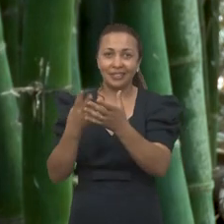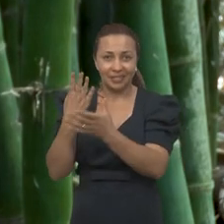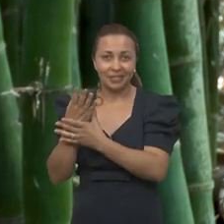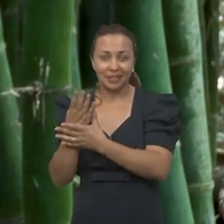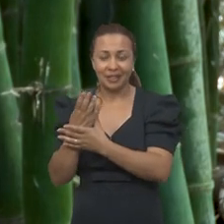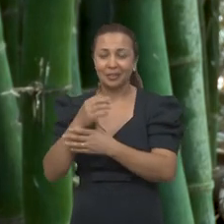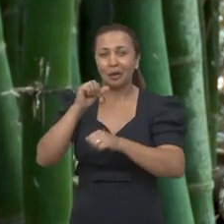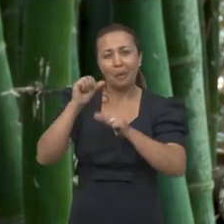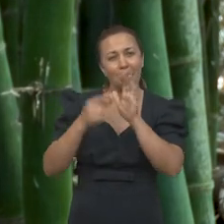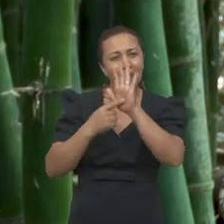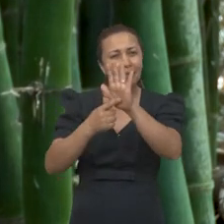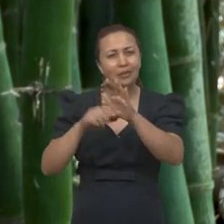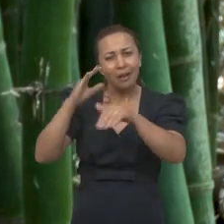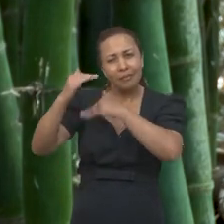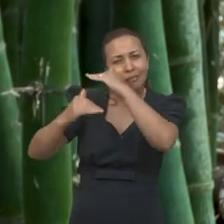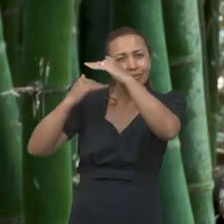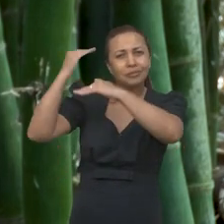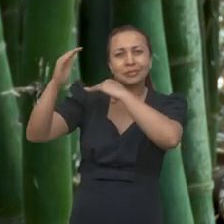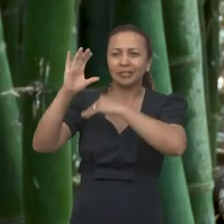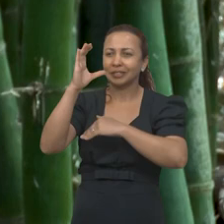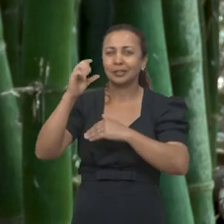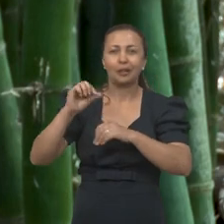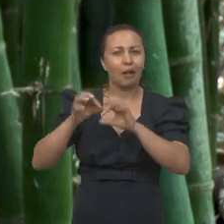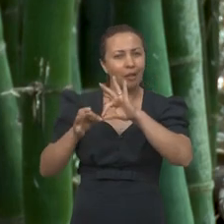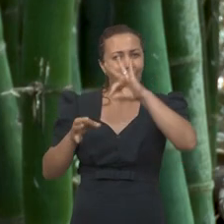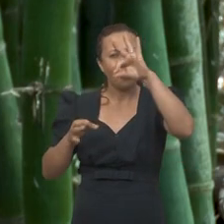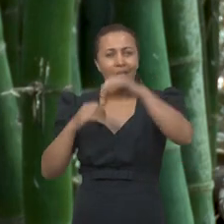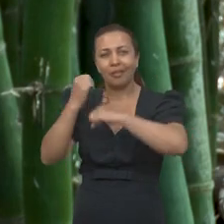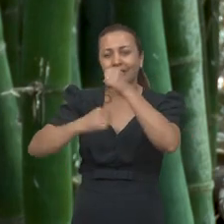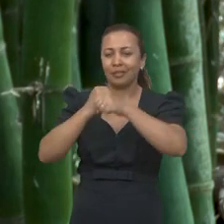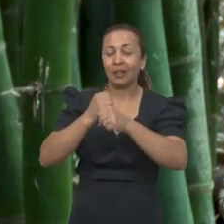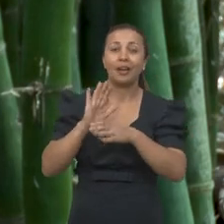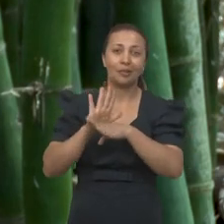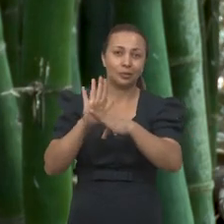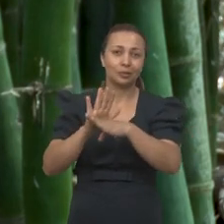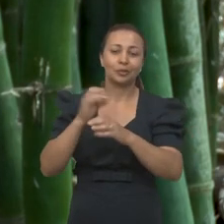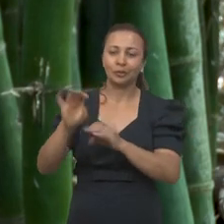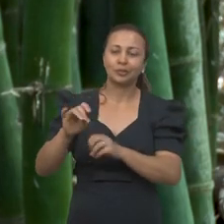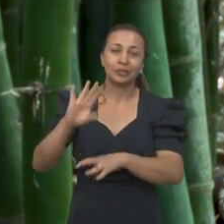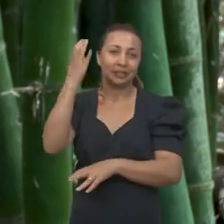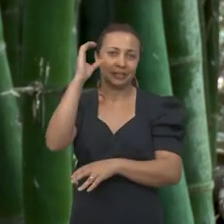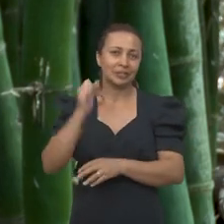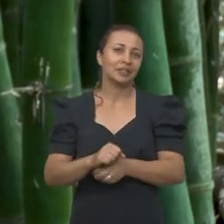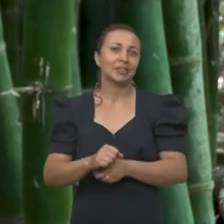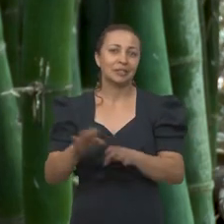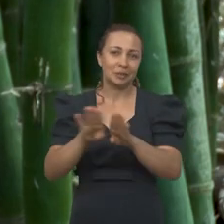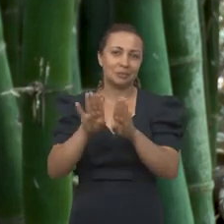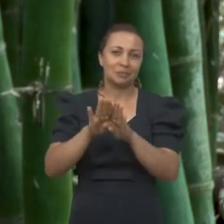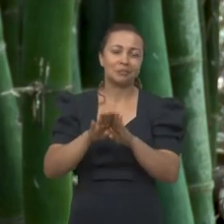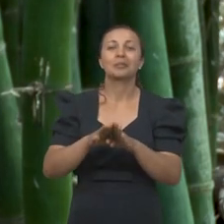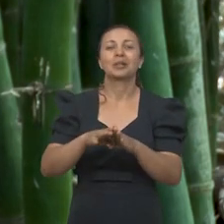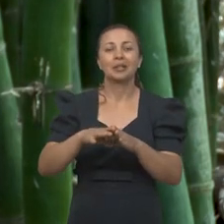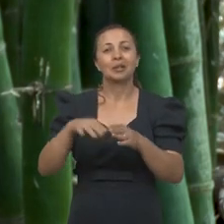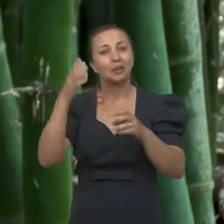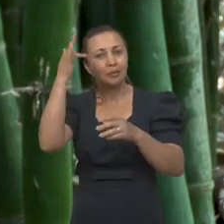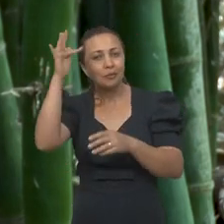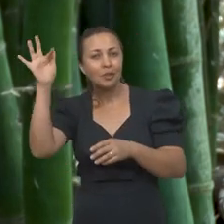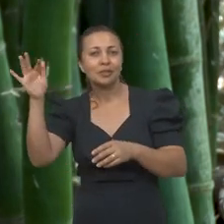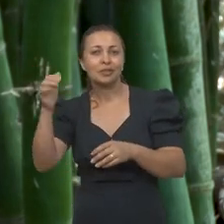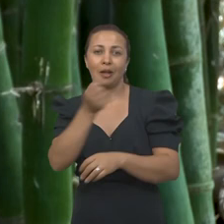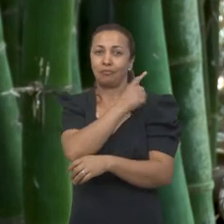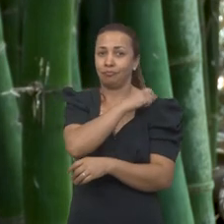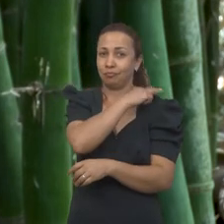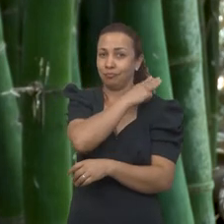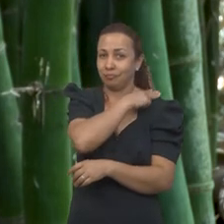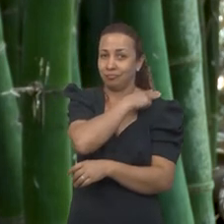a fim de mostrar a evolução científica ao longo dos anos e auxiliar no ensino de ciências, principalmente em conteúdos de física